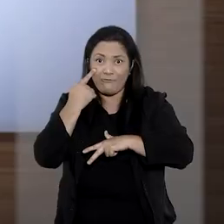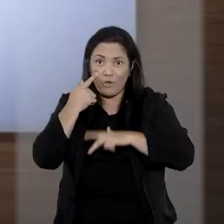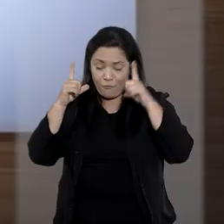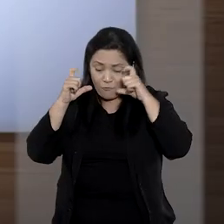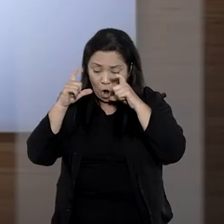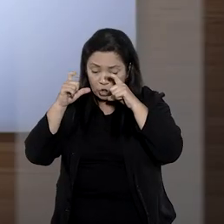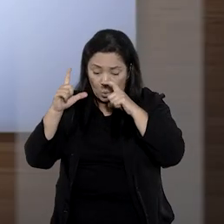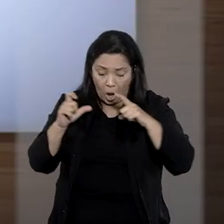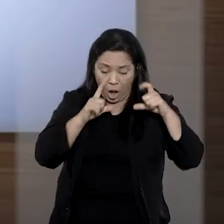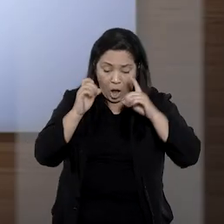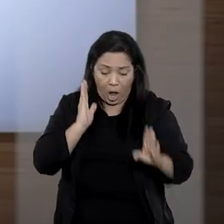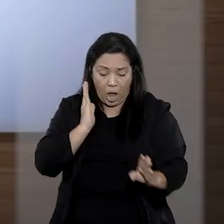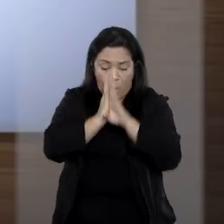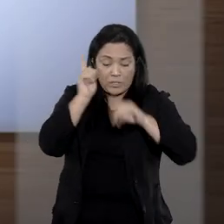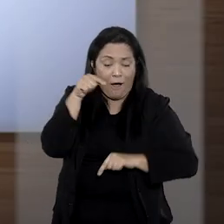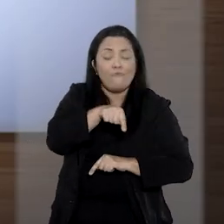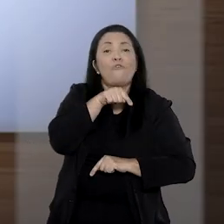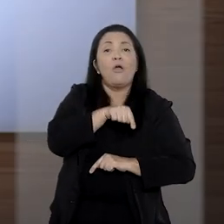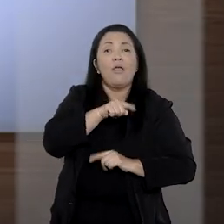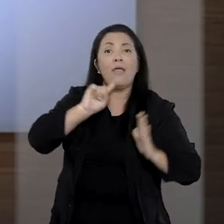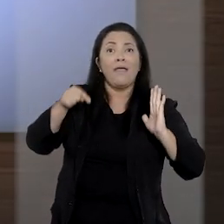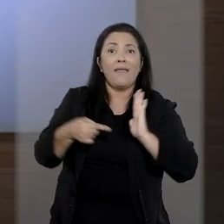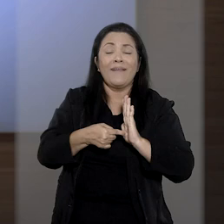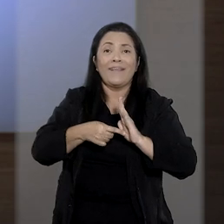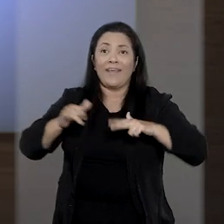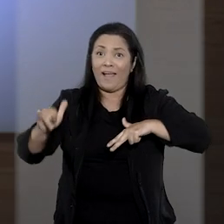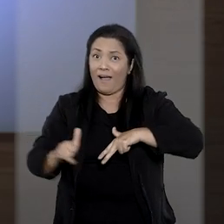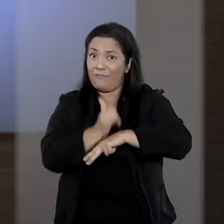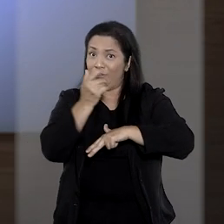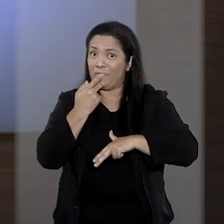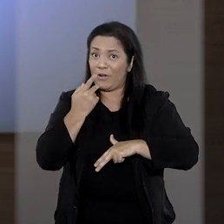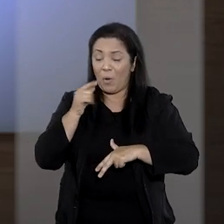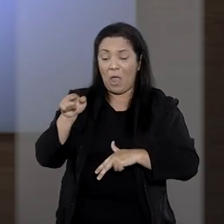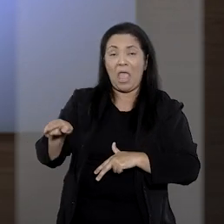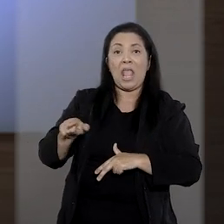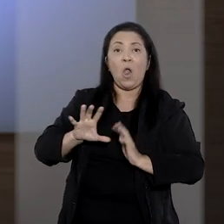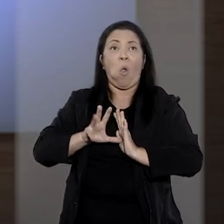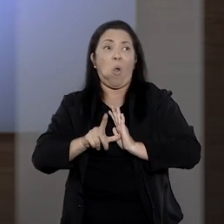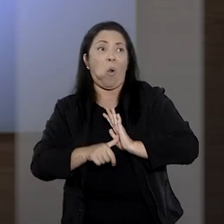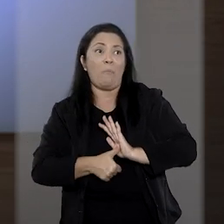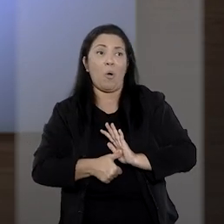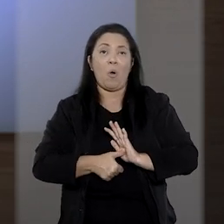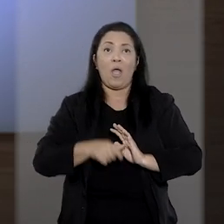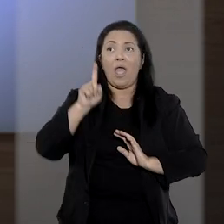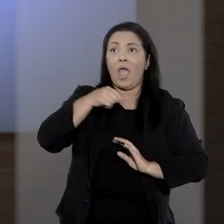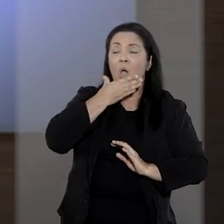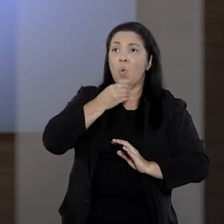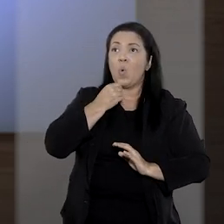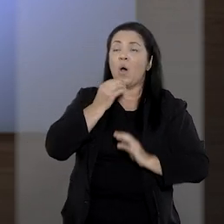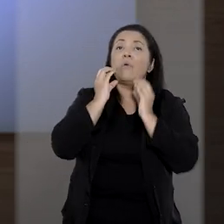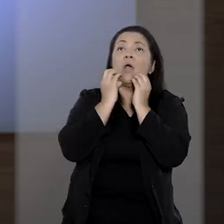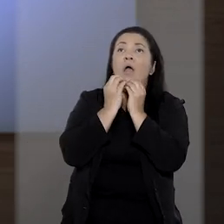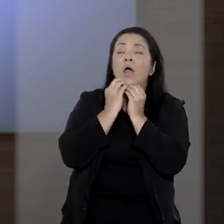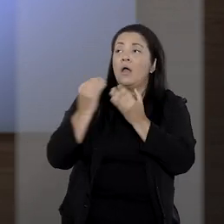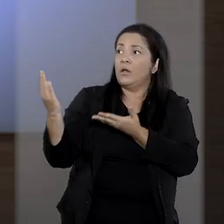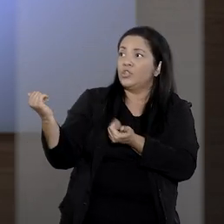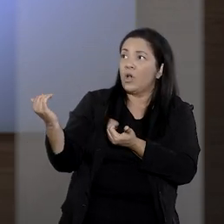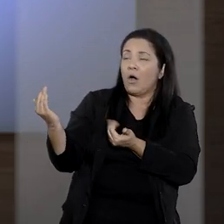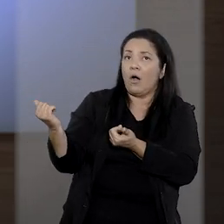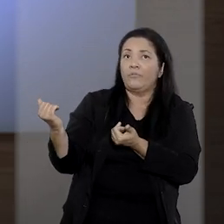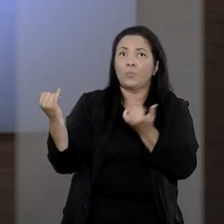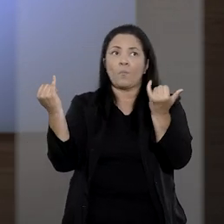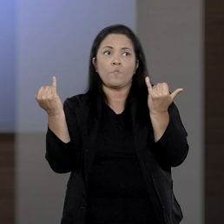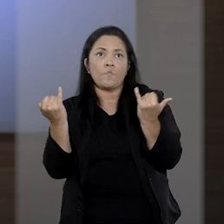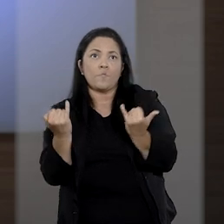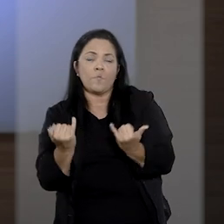No primeiro comparecimento à delegacia, a vítima descreve o suspeito de roubo como jovem, pardo, com cavanhaque e